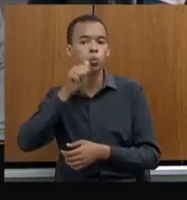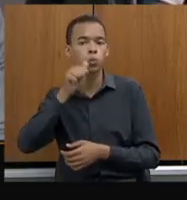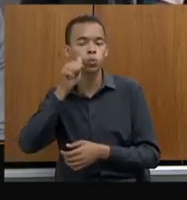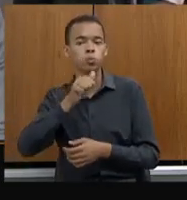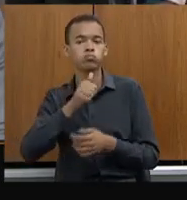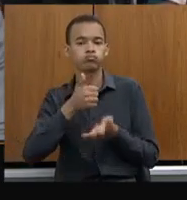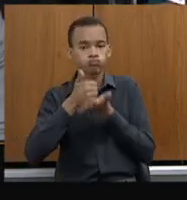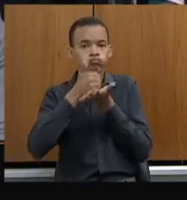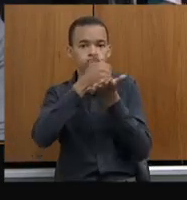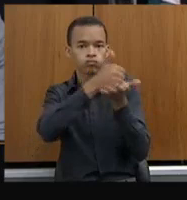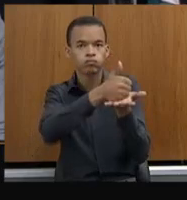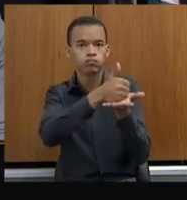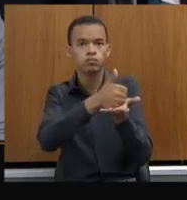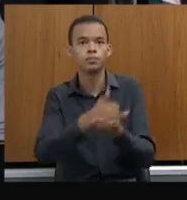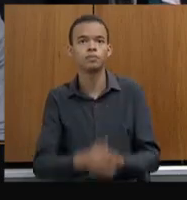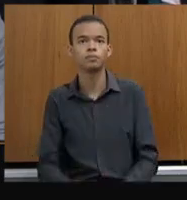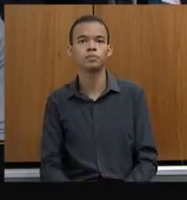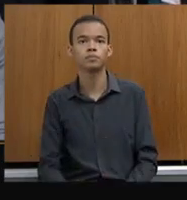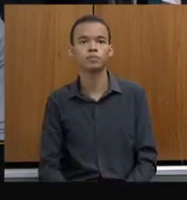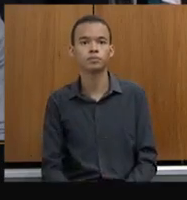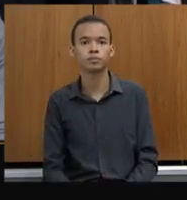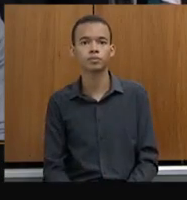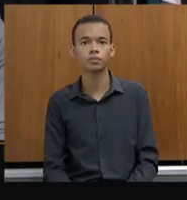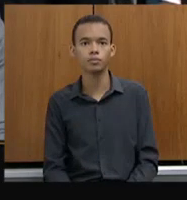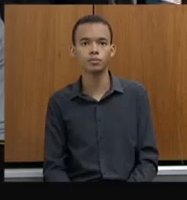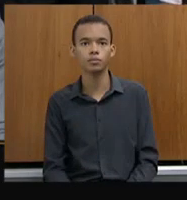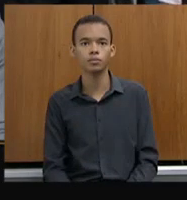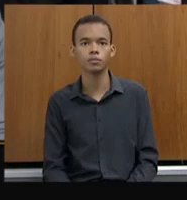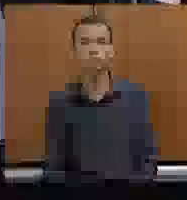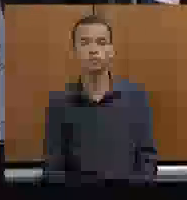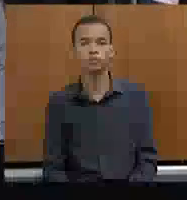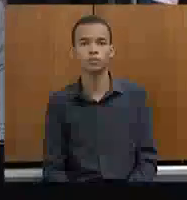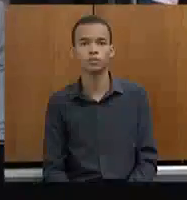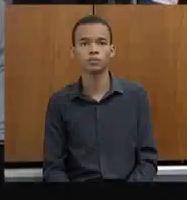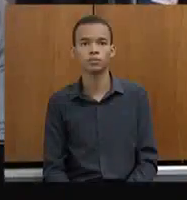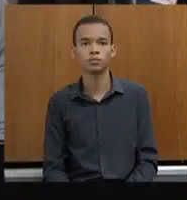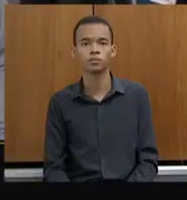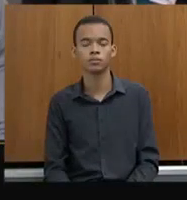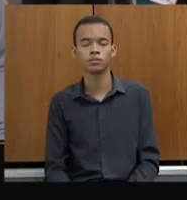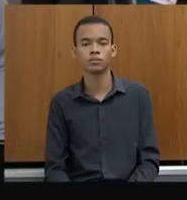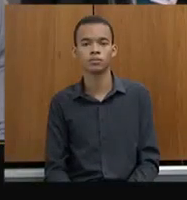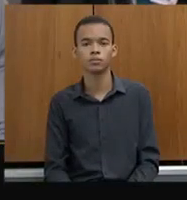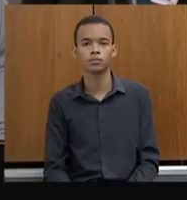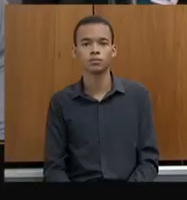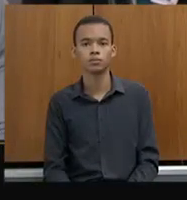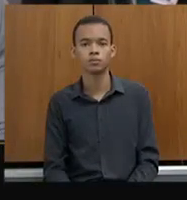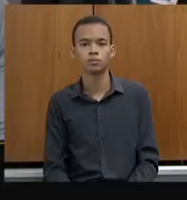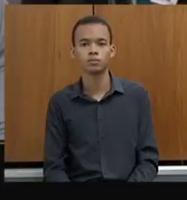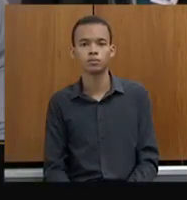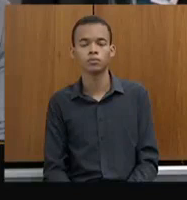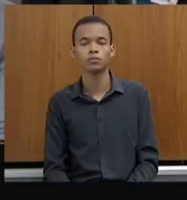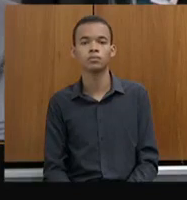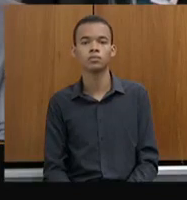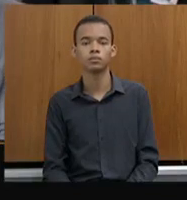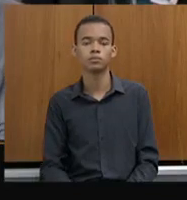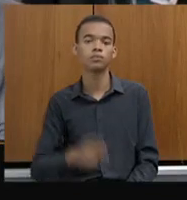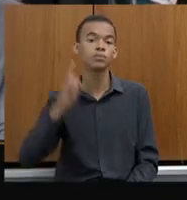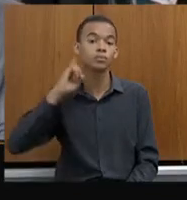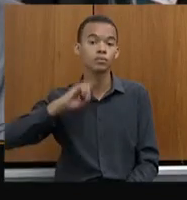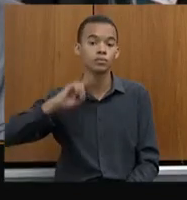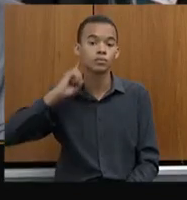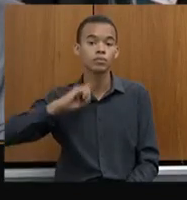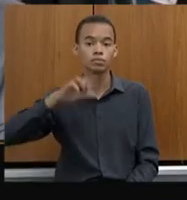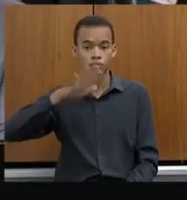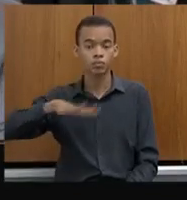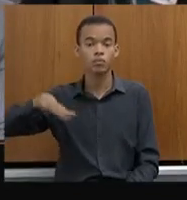Peço que volte à lâmina anterior, senhor, por favor, mais uma, exatamente. Tivemos a expansão da delegacia rural,